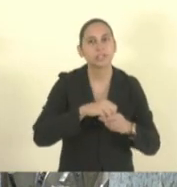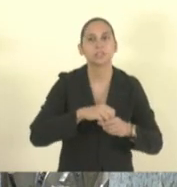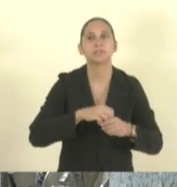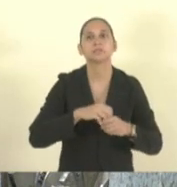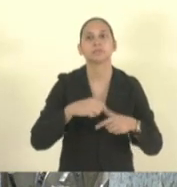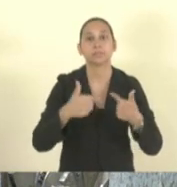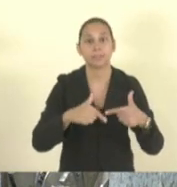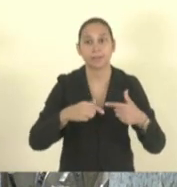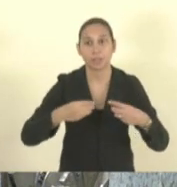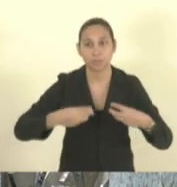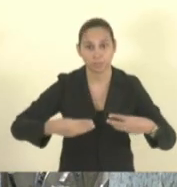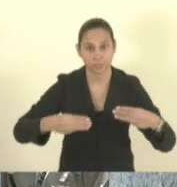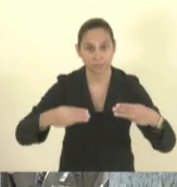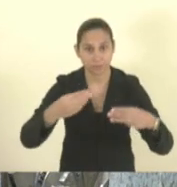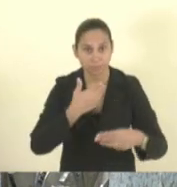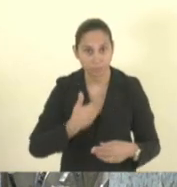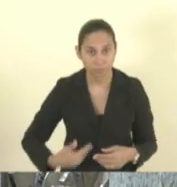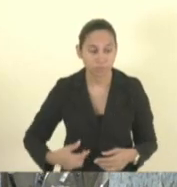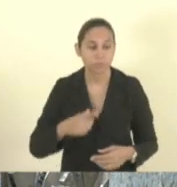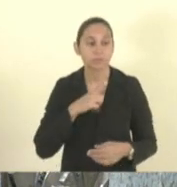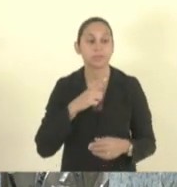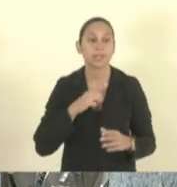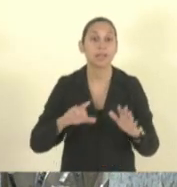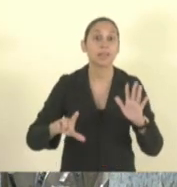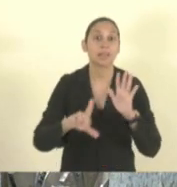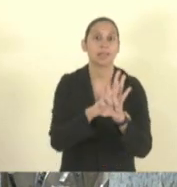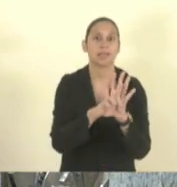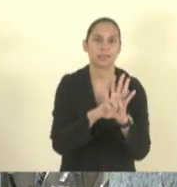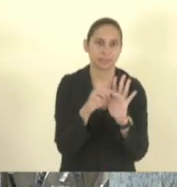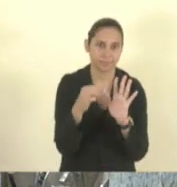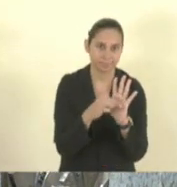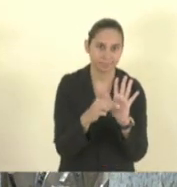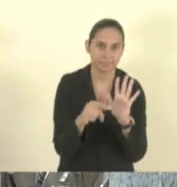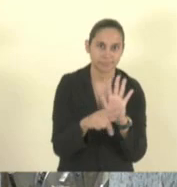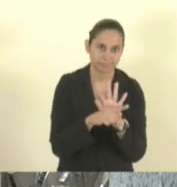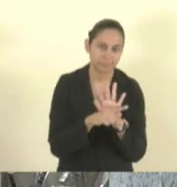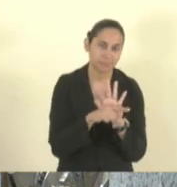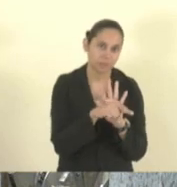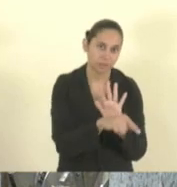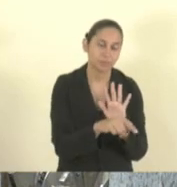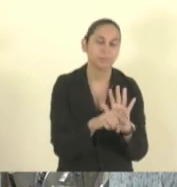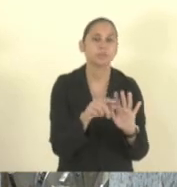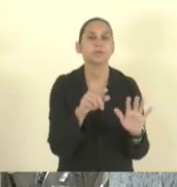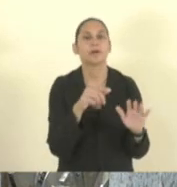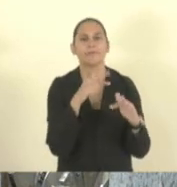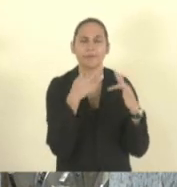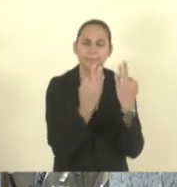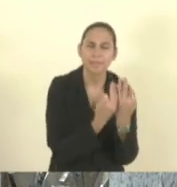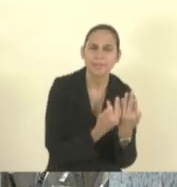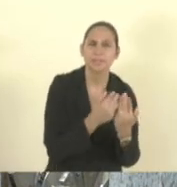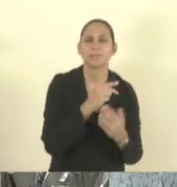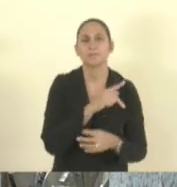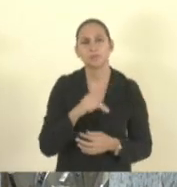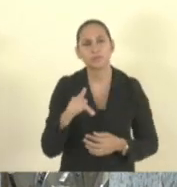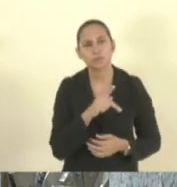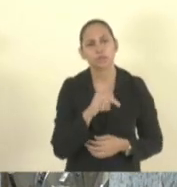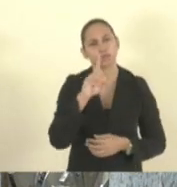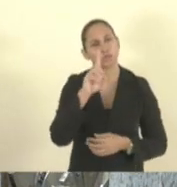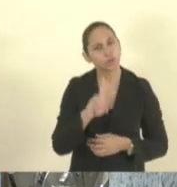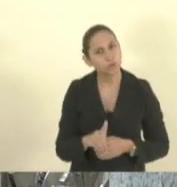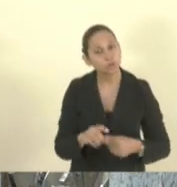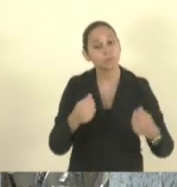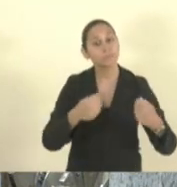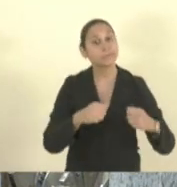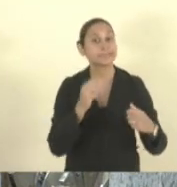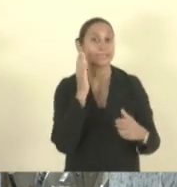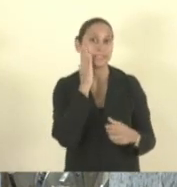que são algumas legislações que as famílias professores diretores precisam se